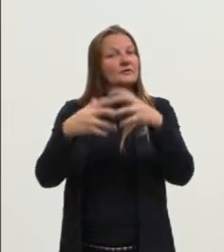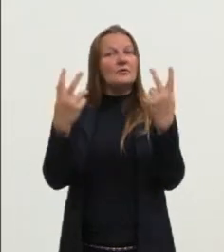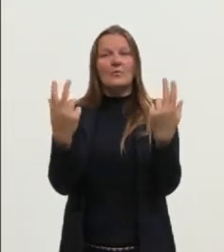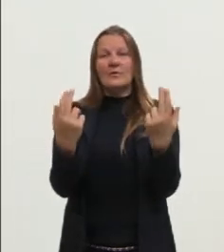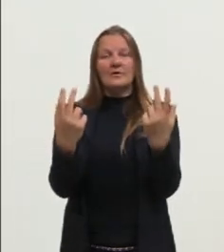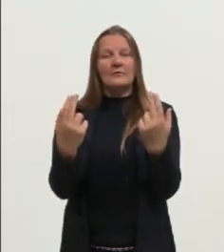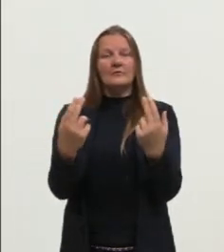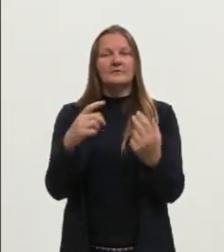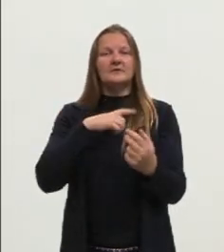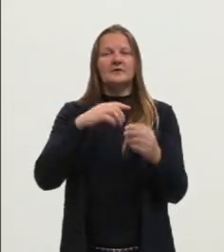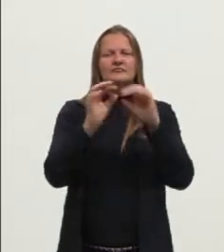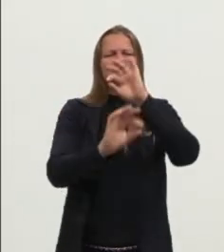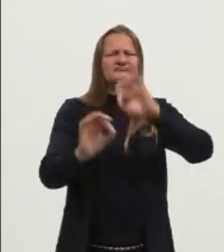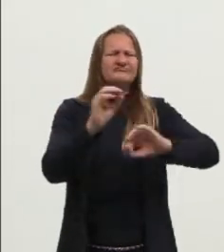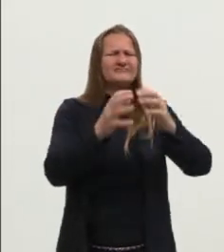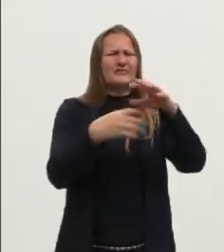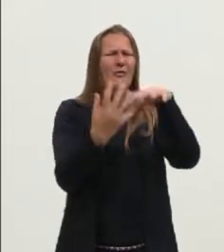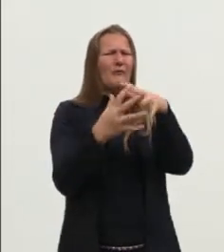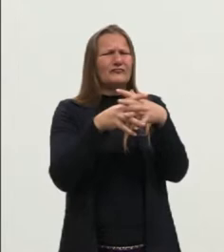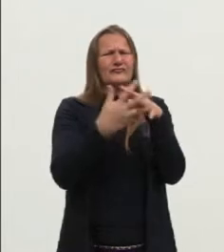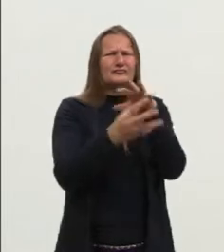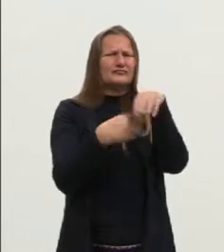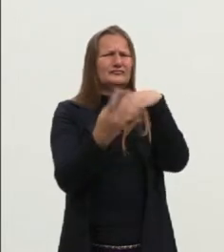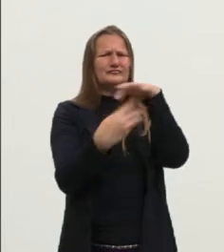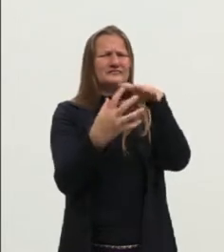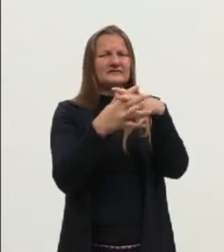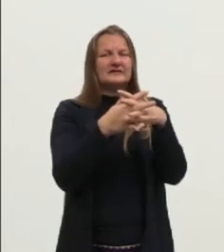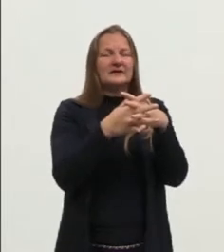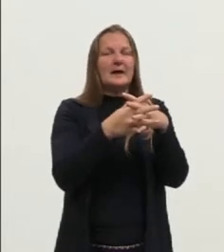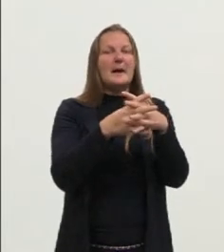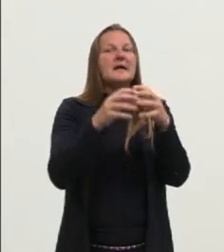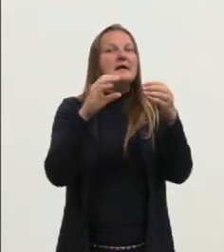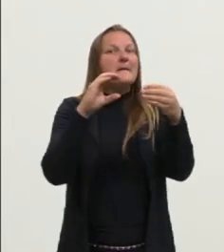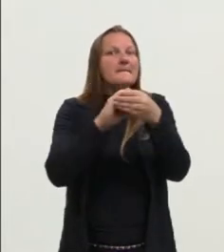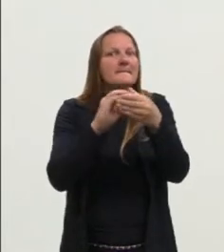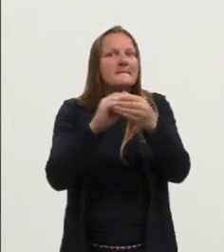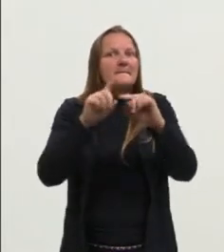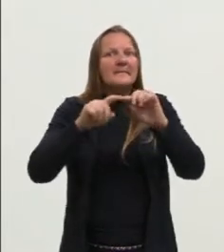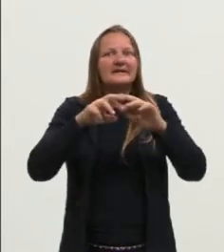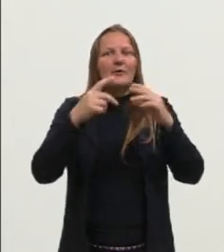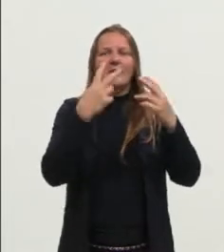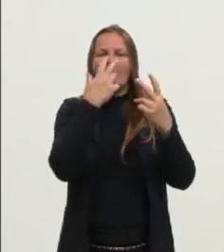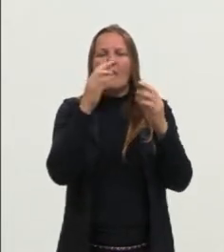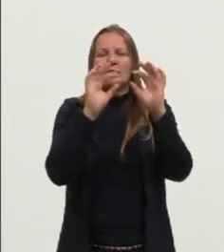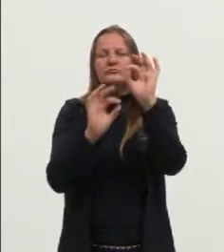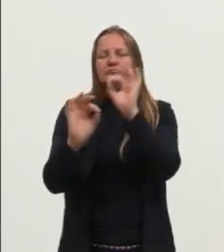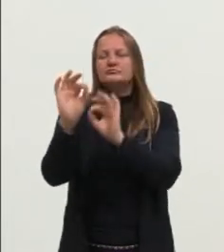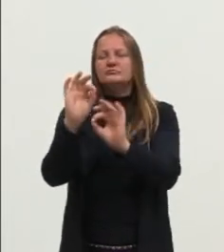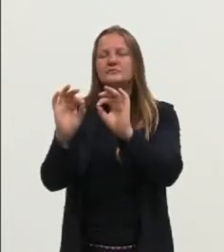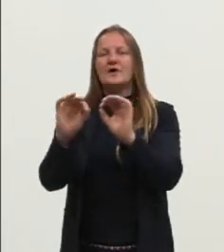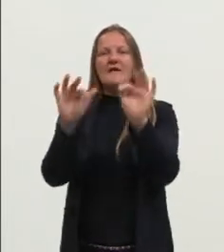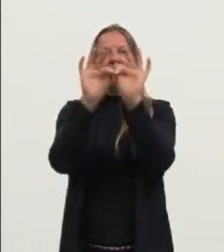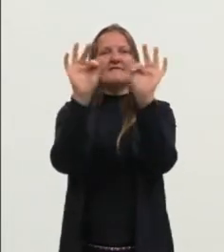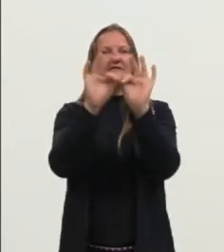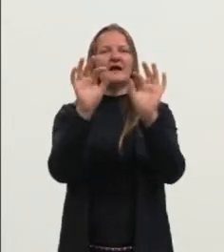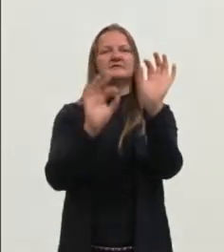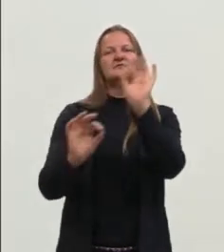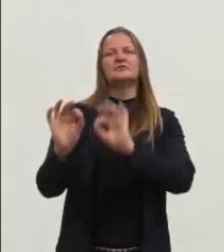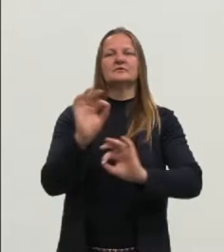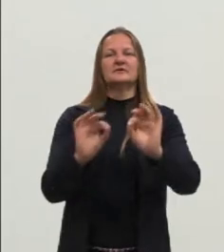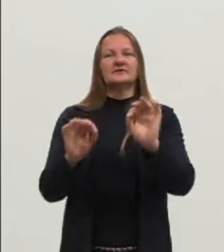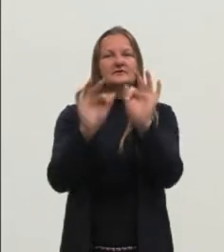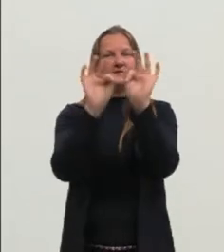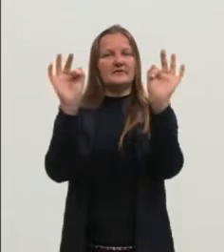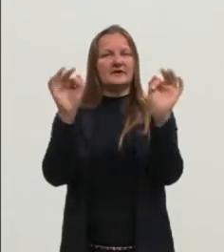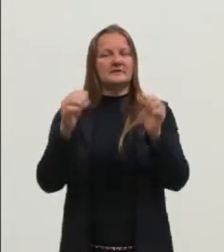tem ali as coisas desorganizadas e colocando as mesmas peças na ordem correta, a frase se organiza de uma maneira